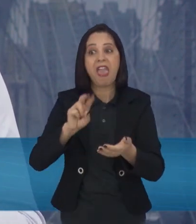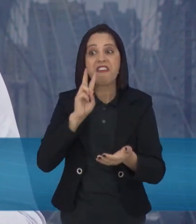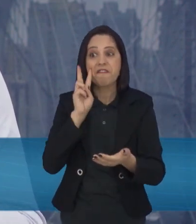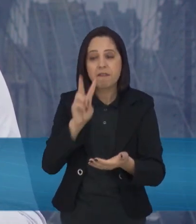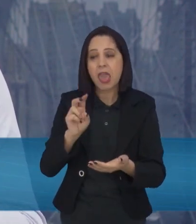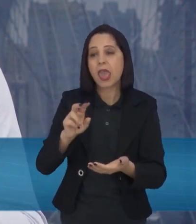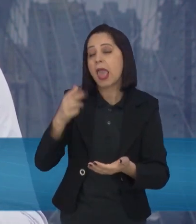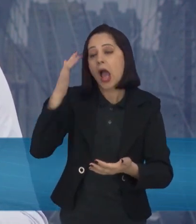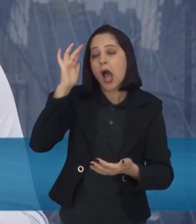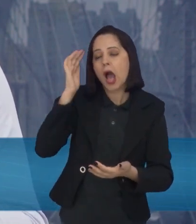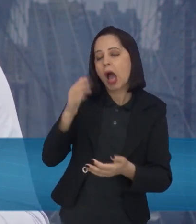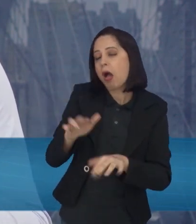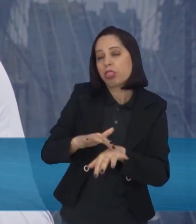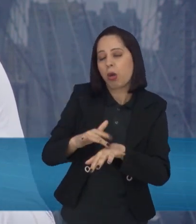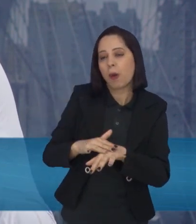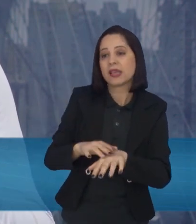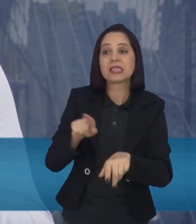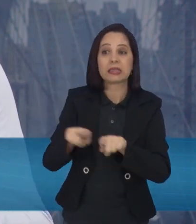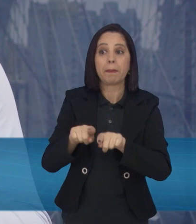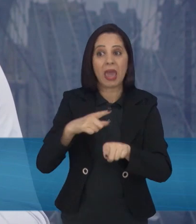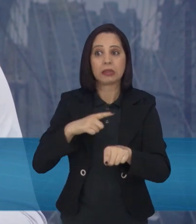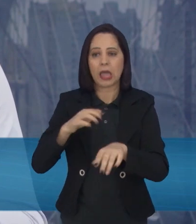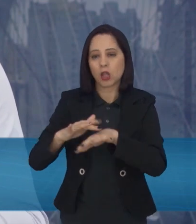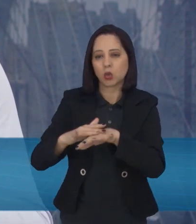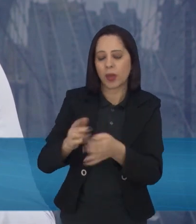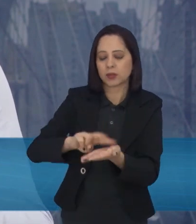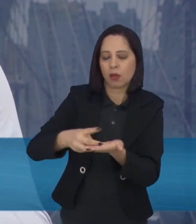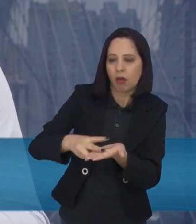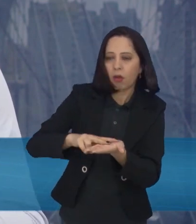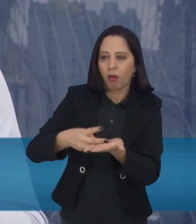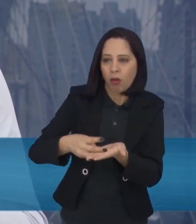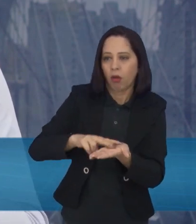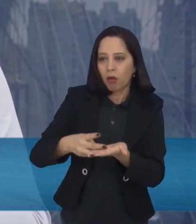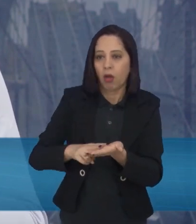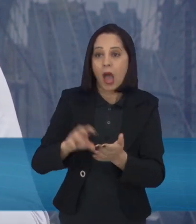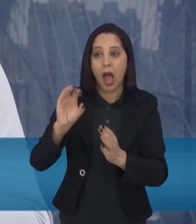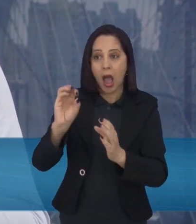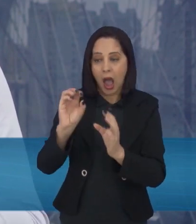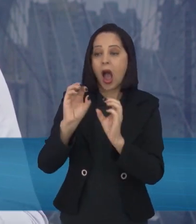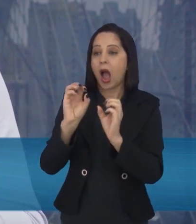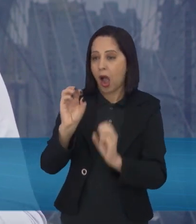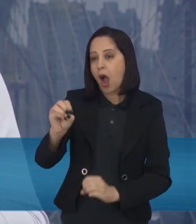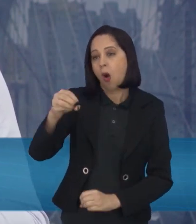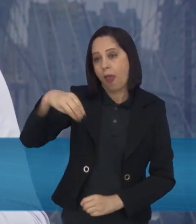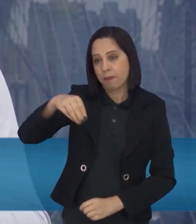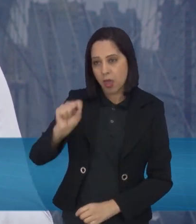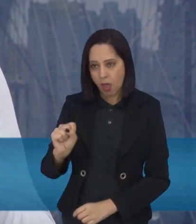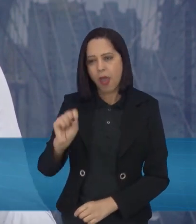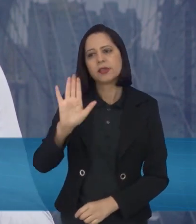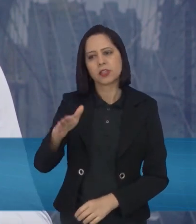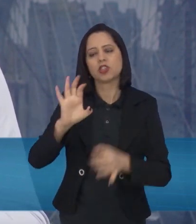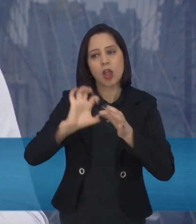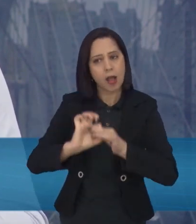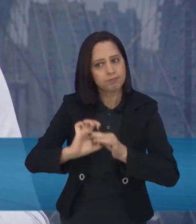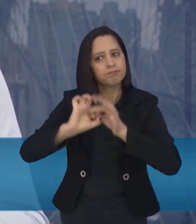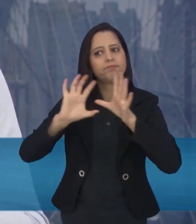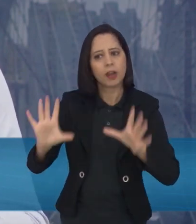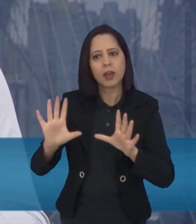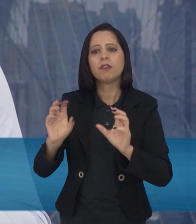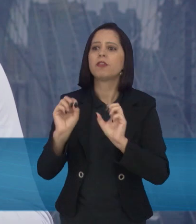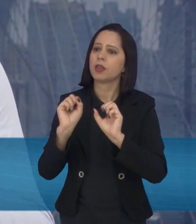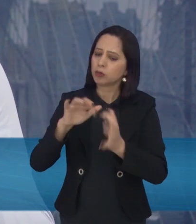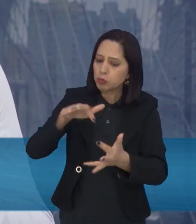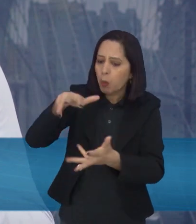o cannabidiol. Nós temos também a OMS, que já liberou também o uso do cannabidiol no mundo.